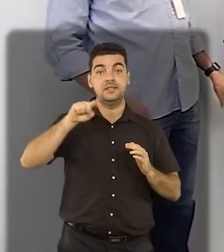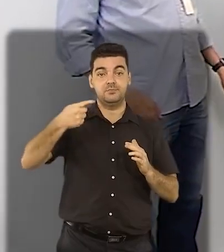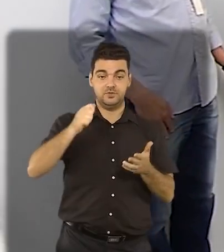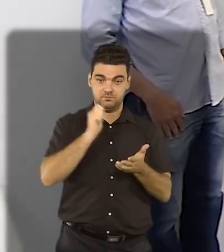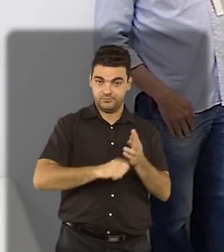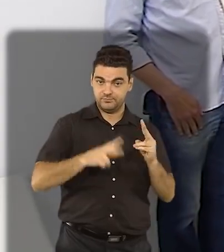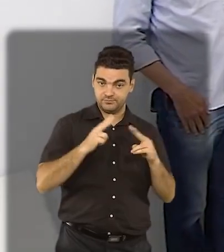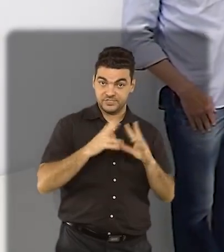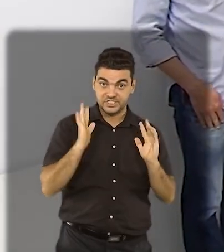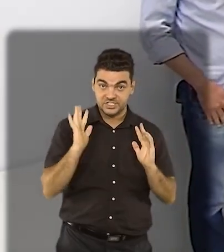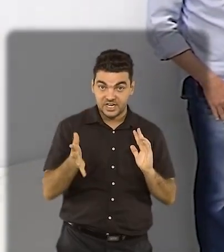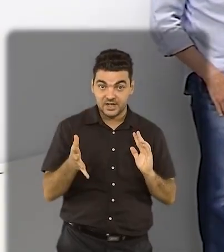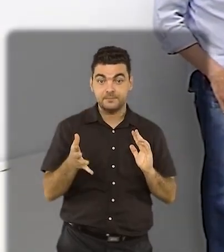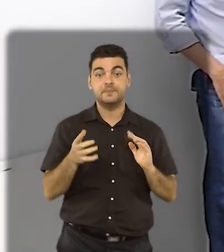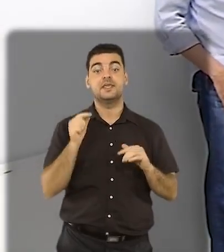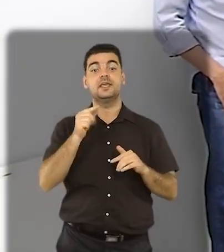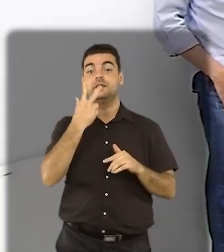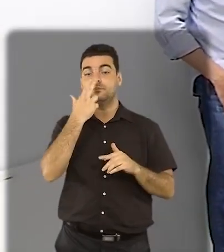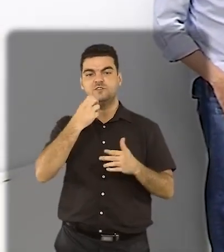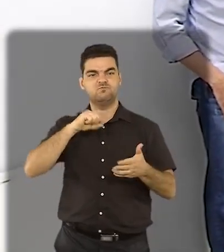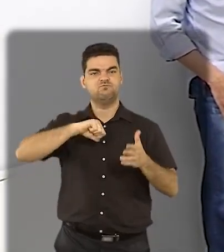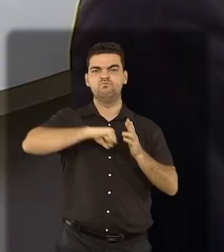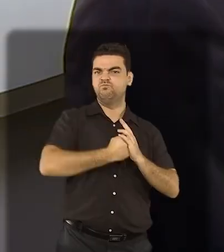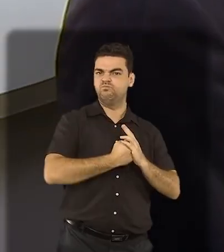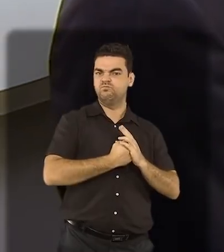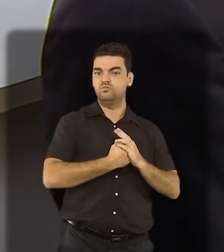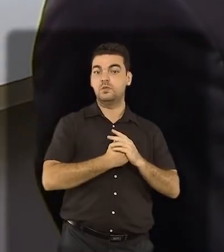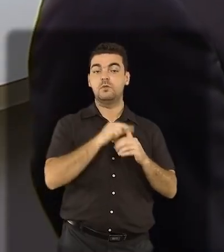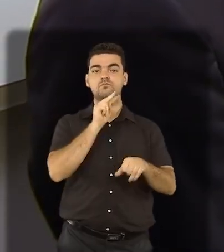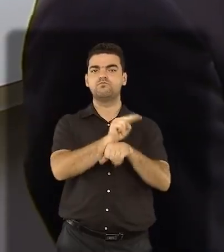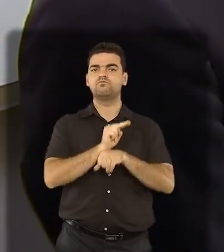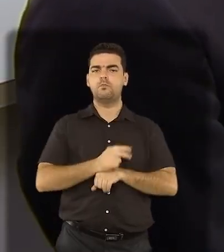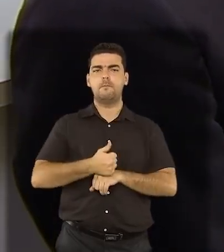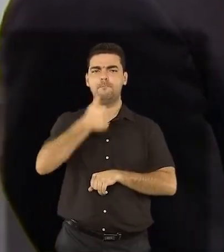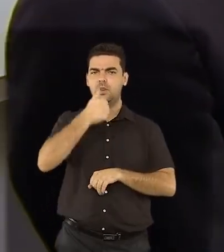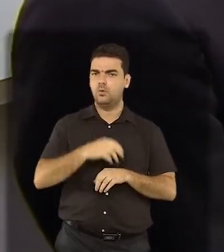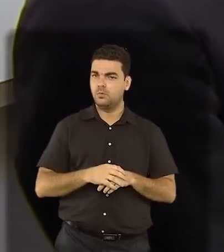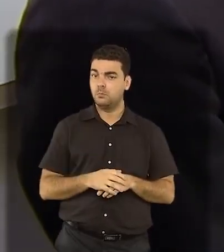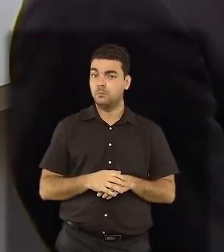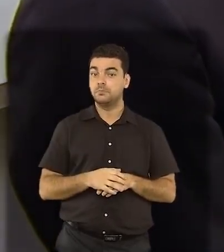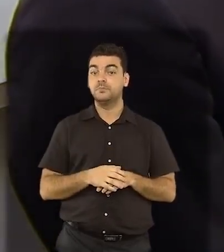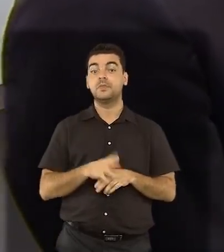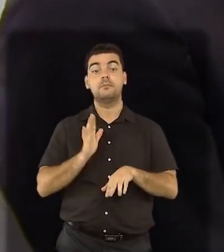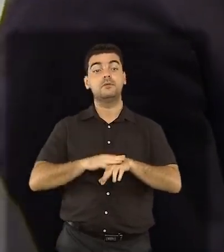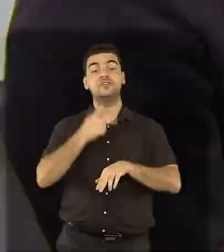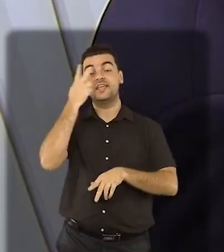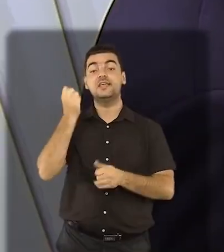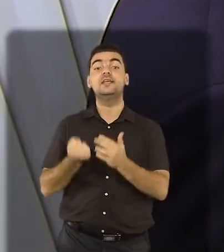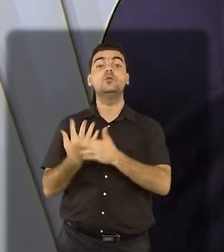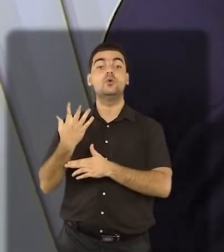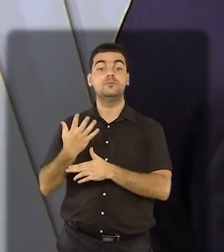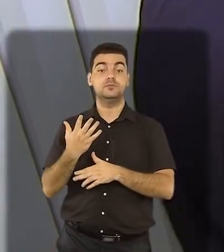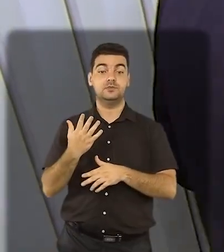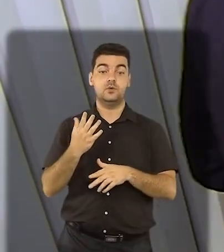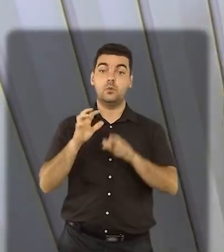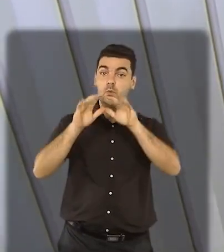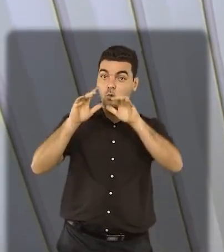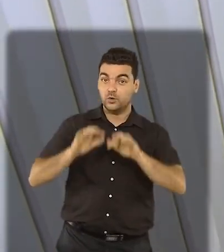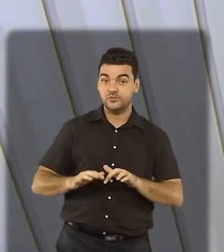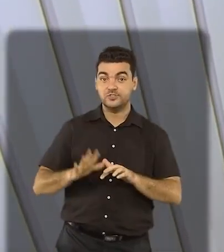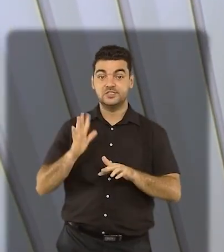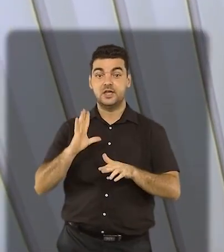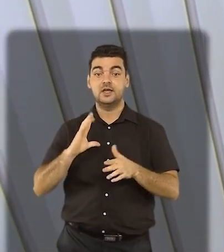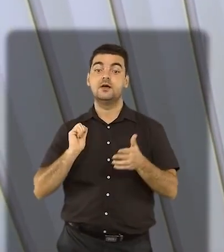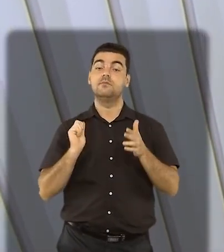digitalmente, o programa é blindado, assegurando-se sua integridade e autoria. A versão original dos programas